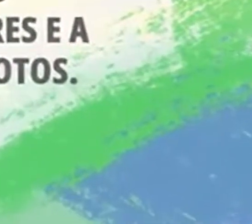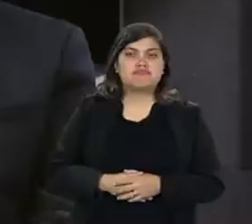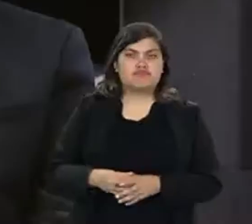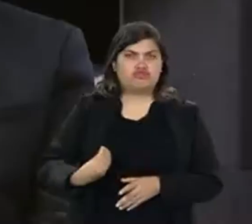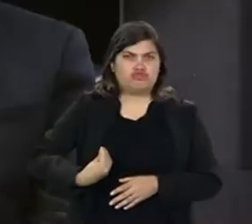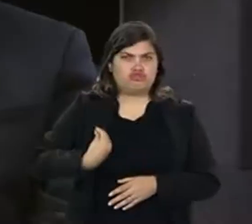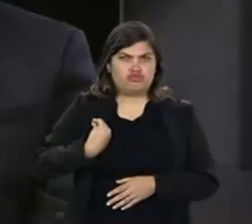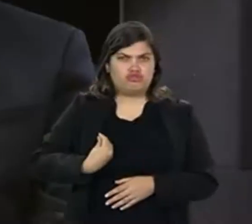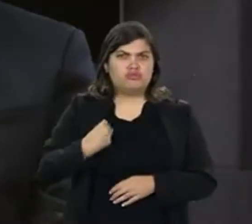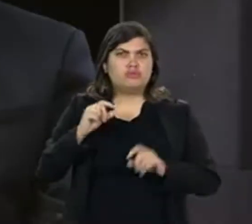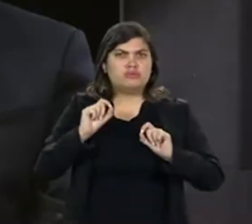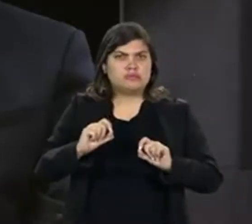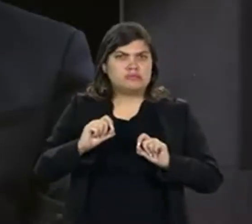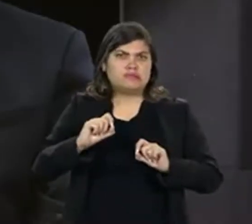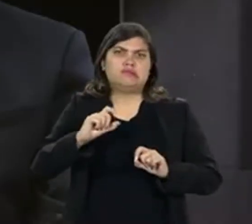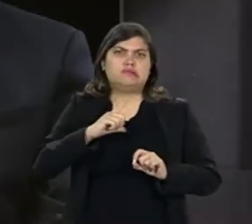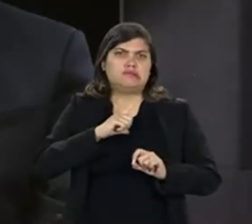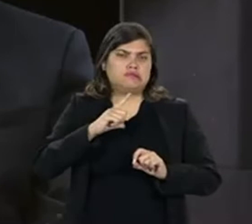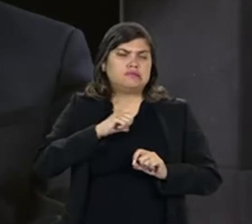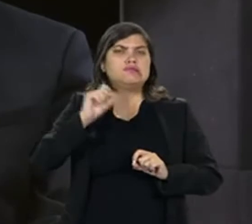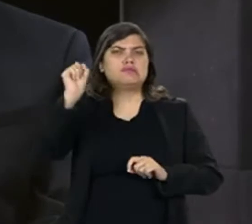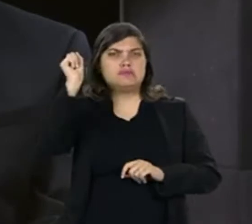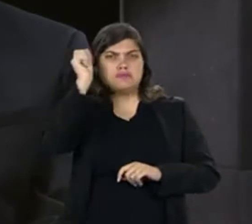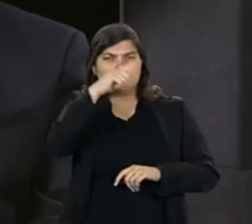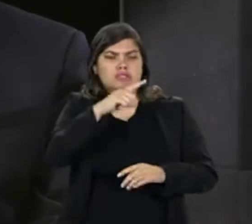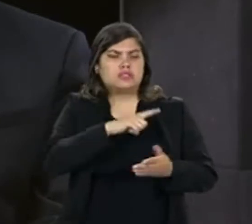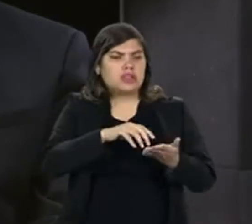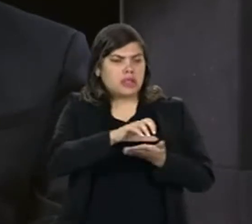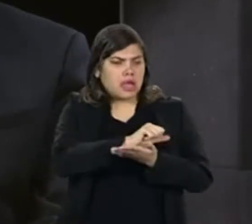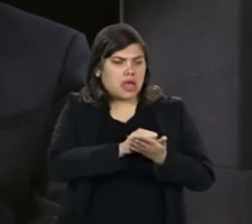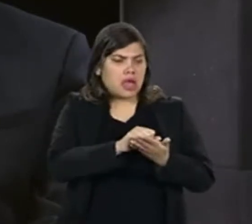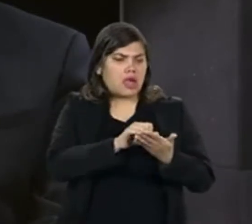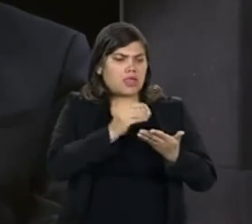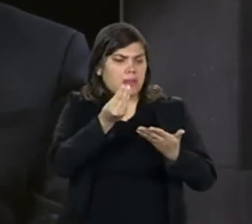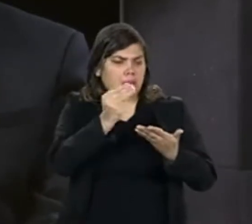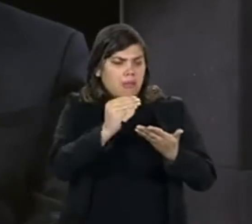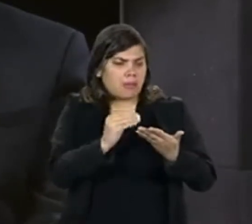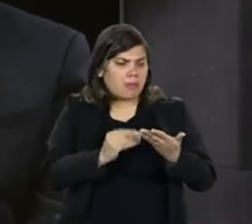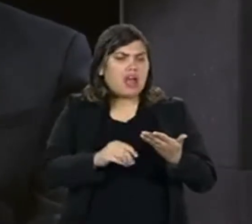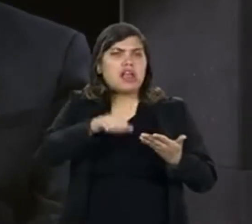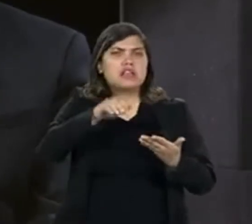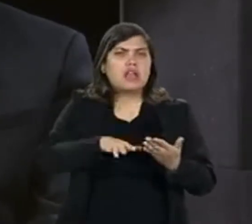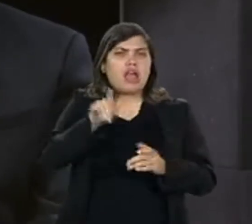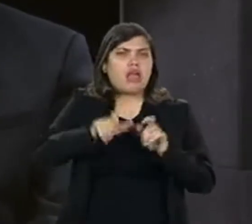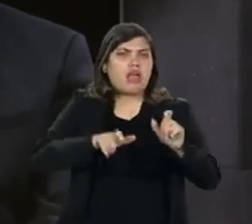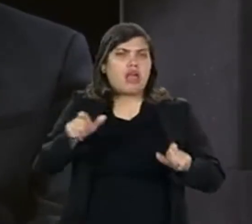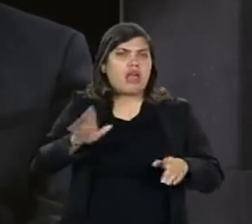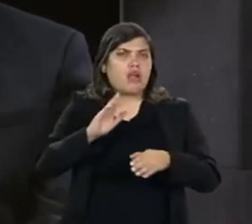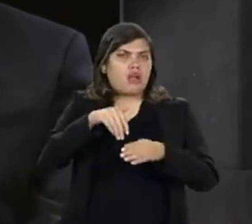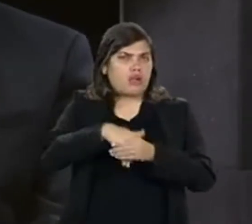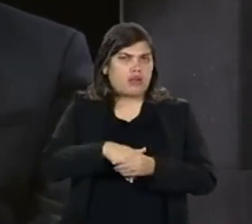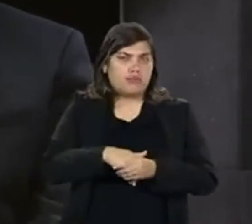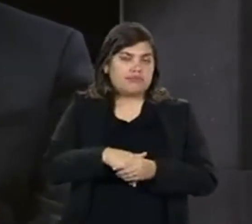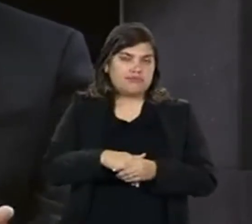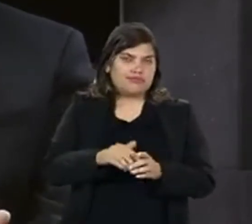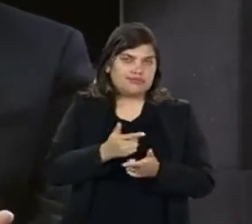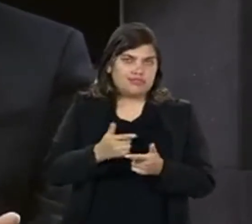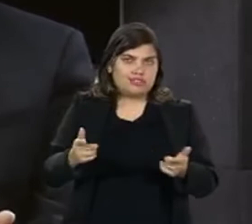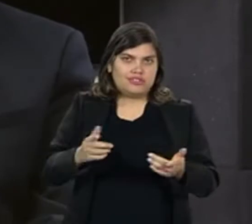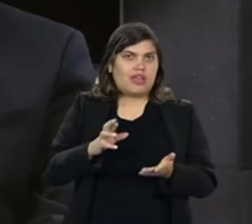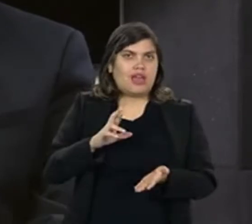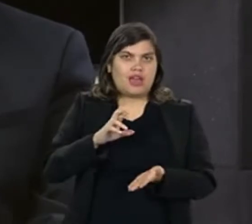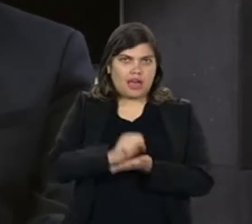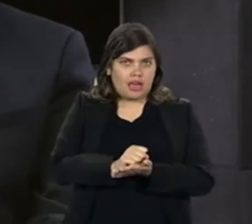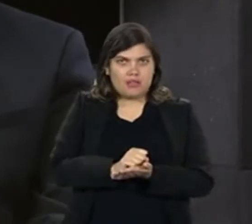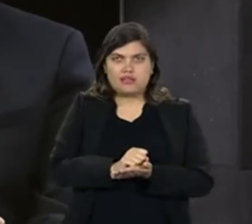Havia muita dificuldade em ter dados objetivos sobre quem eram os eleitores. Não havia esse